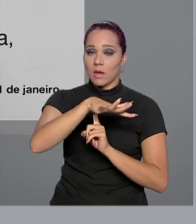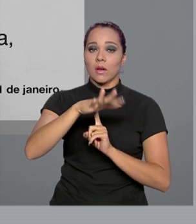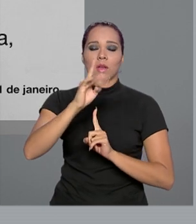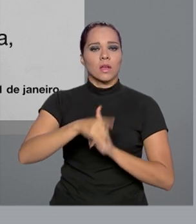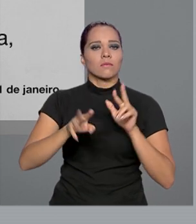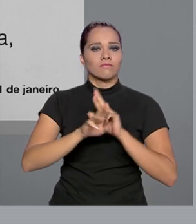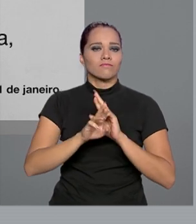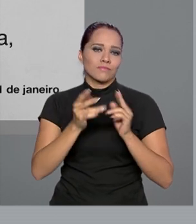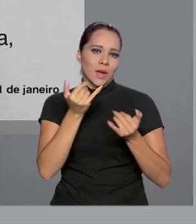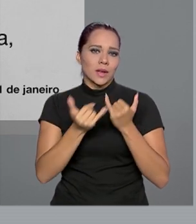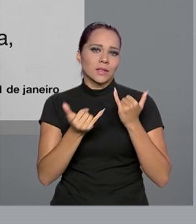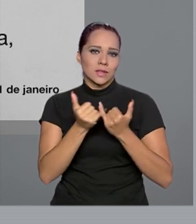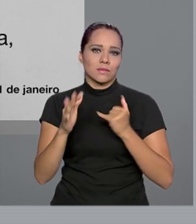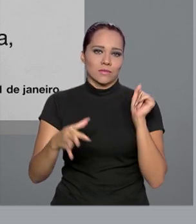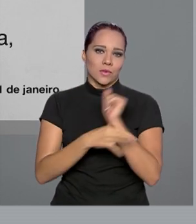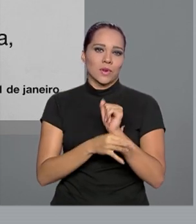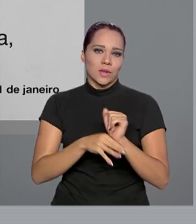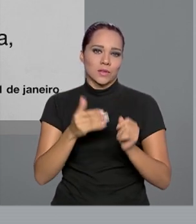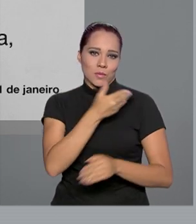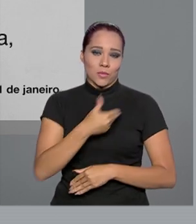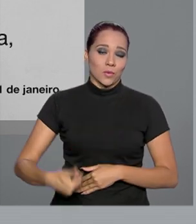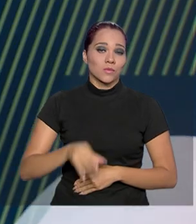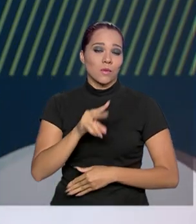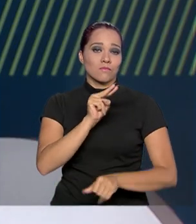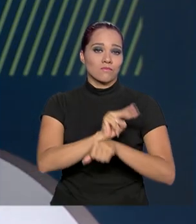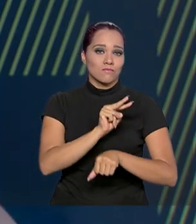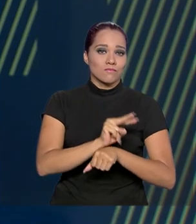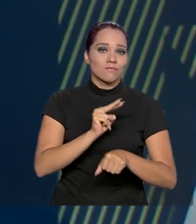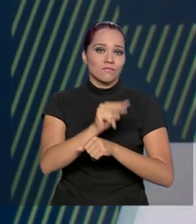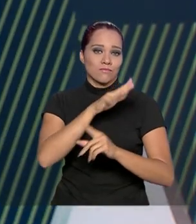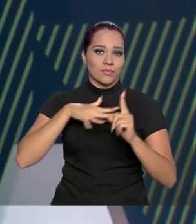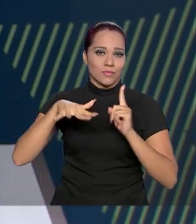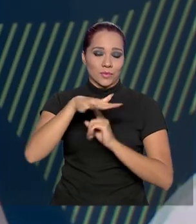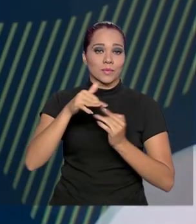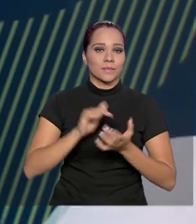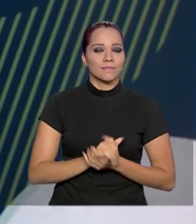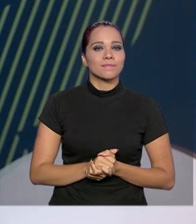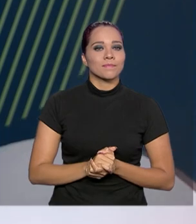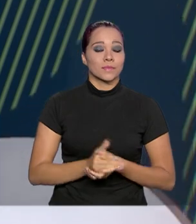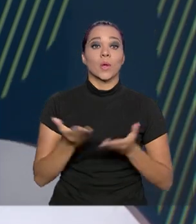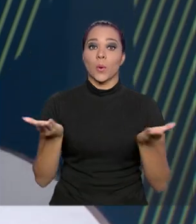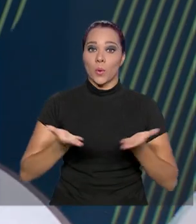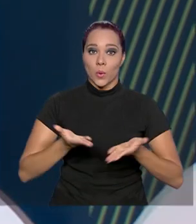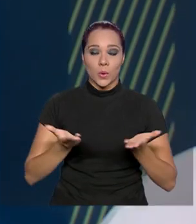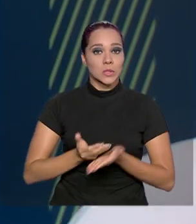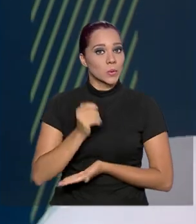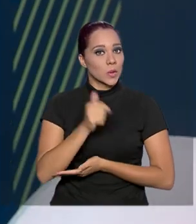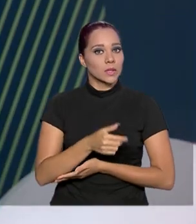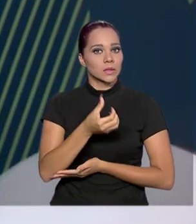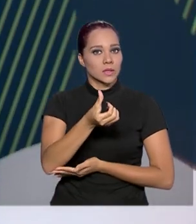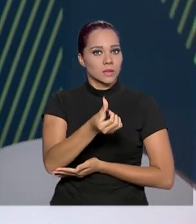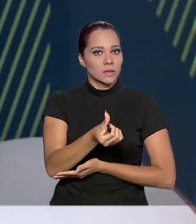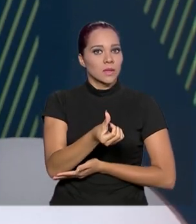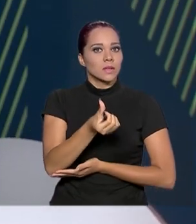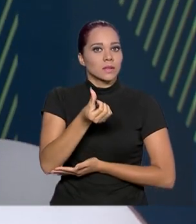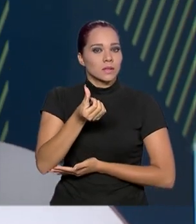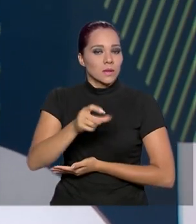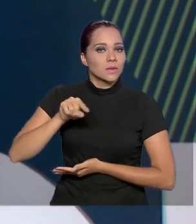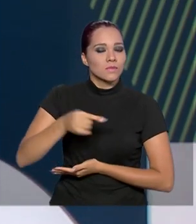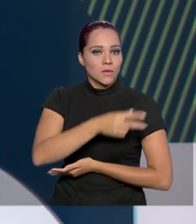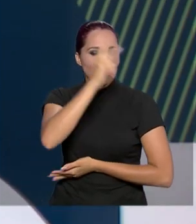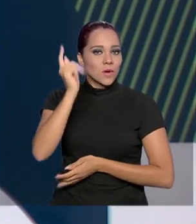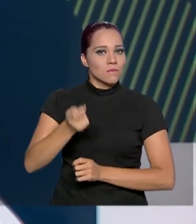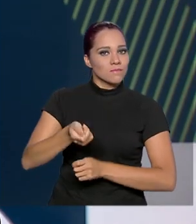Pública, com foco na proteção do meio ambiente. E a partir de hoje, quase 66 mil pescadores,